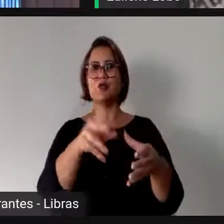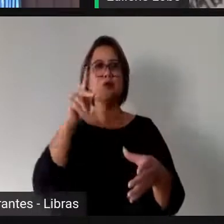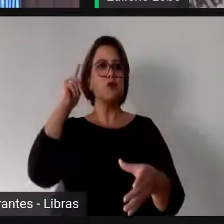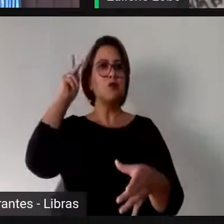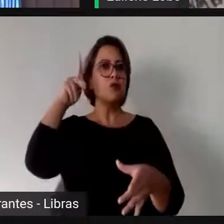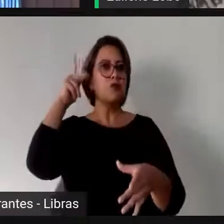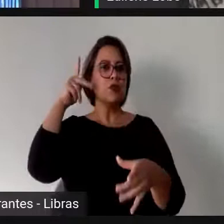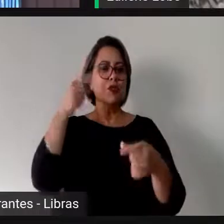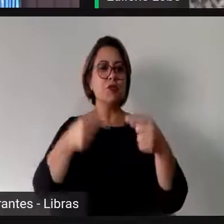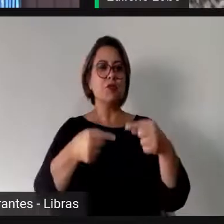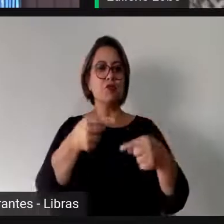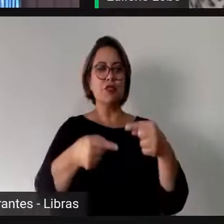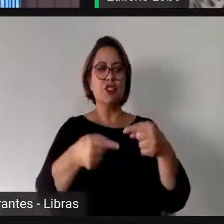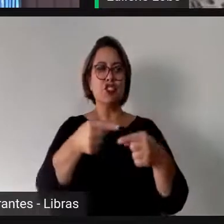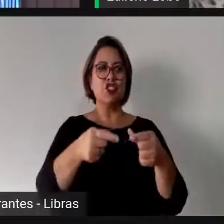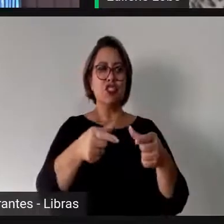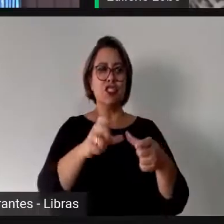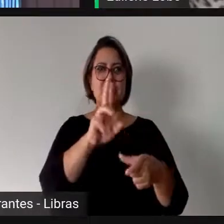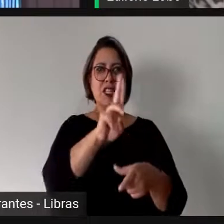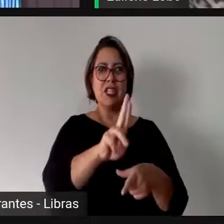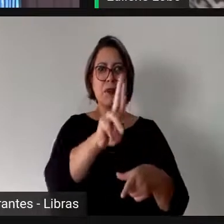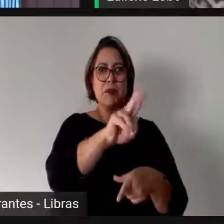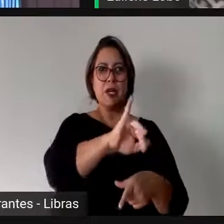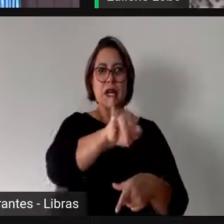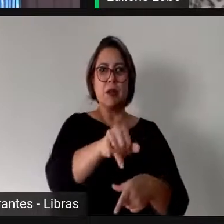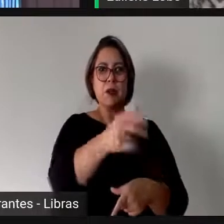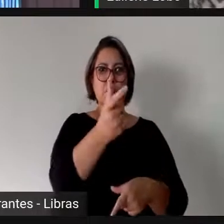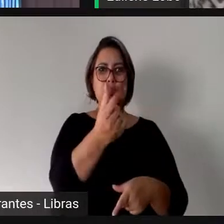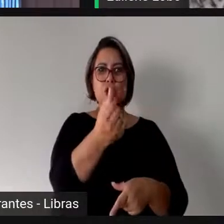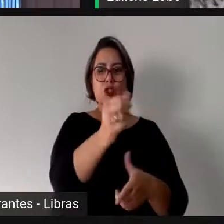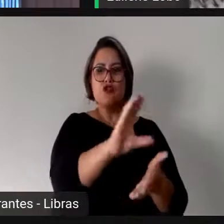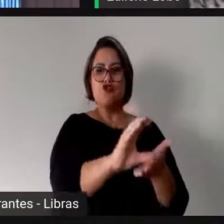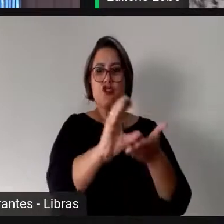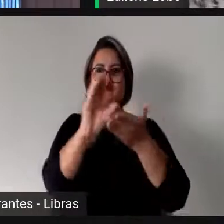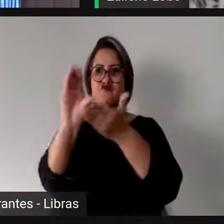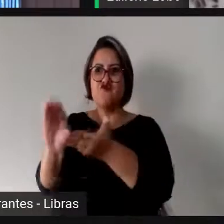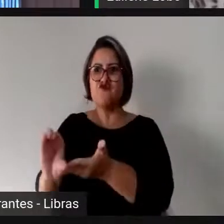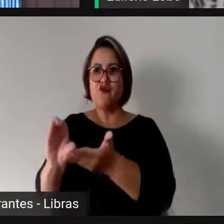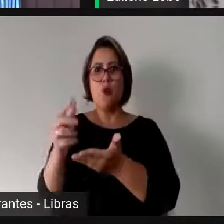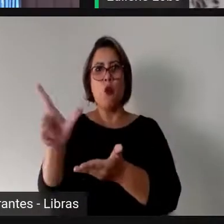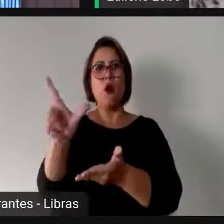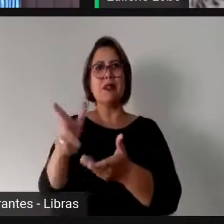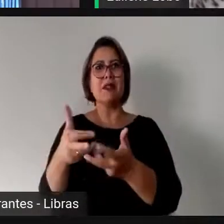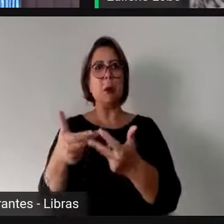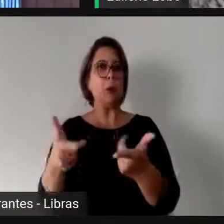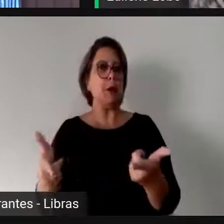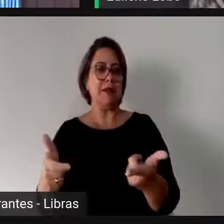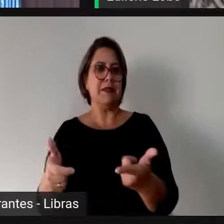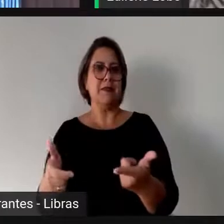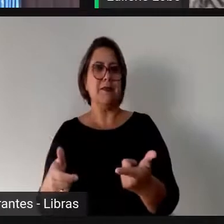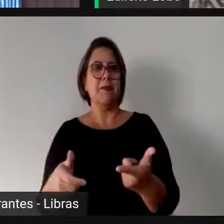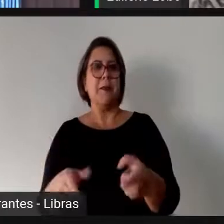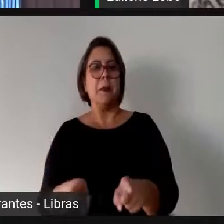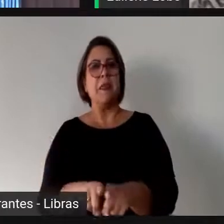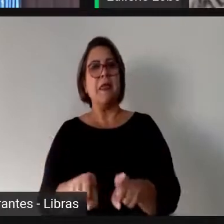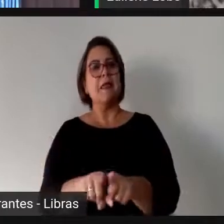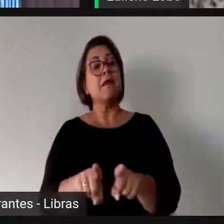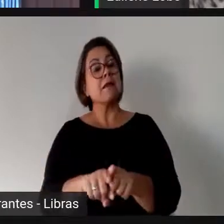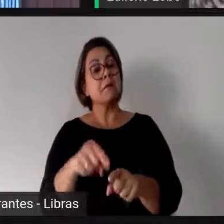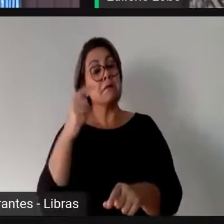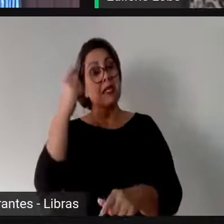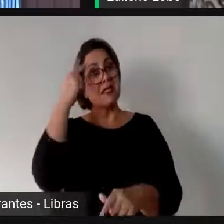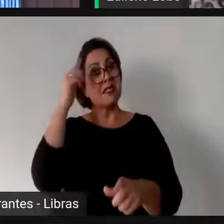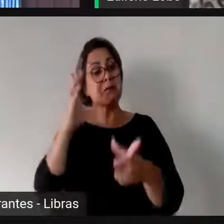em outras possibilidades. e eu sempre disse e reafirmo que a democracia brasileira